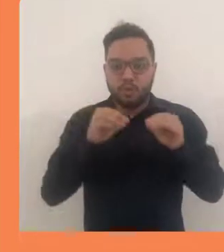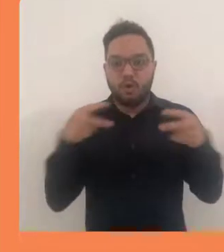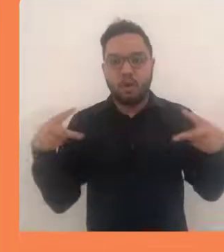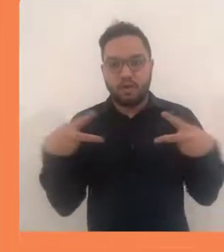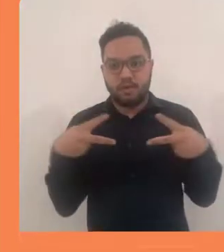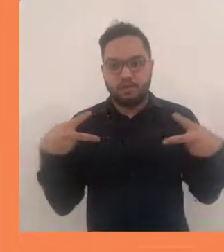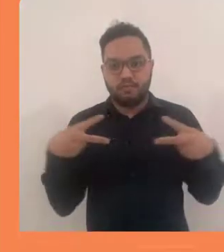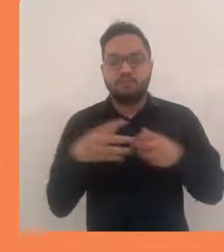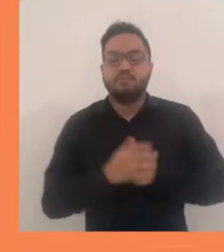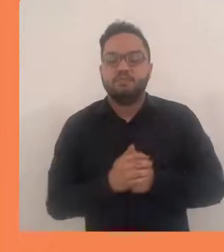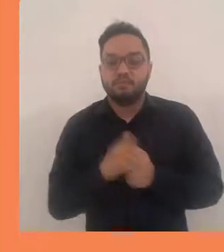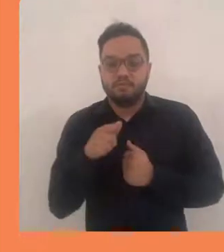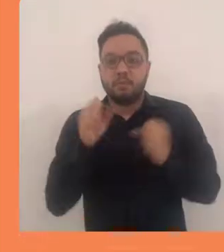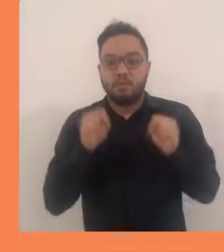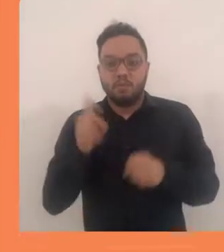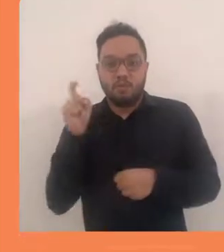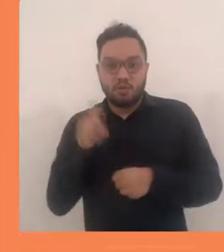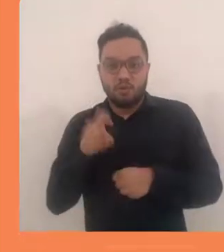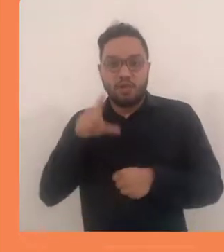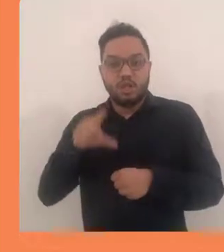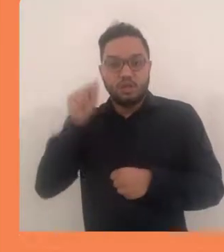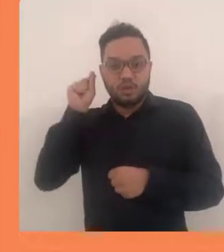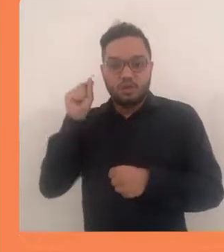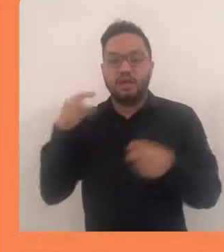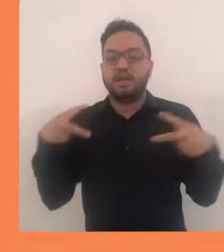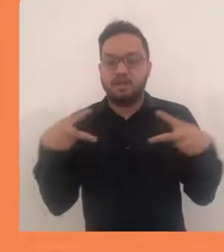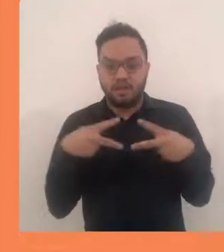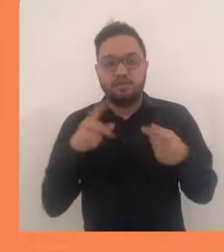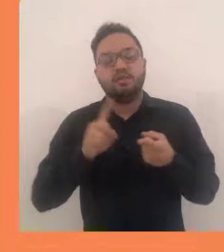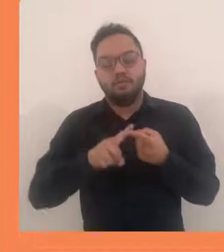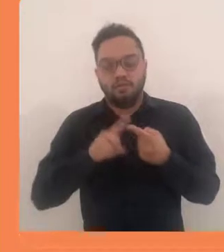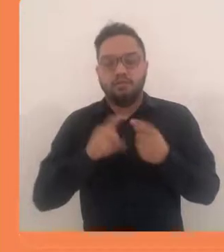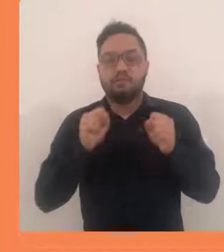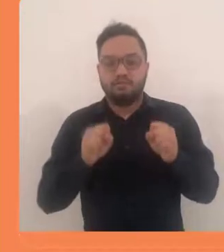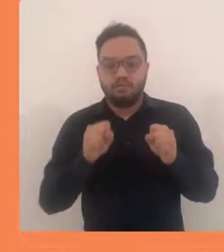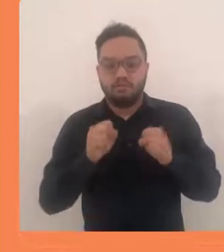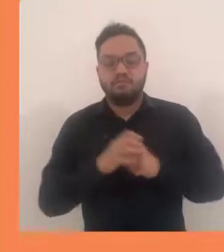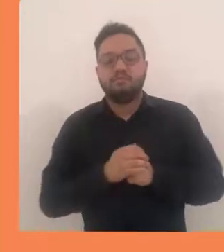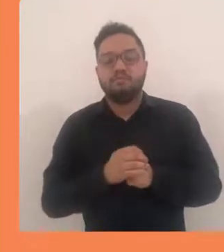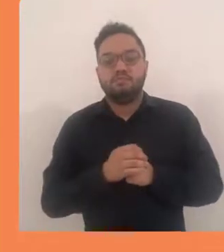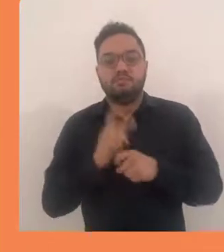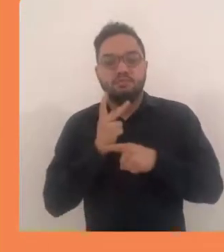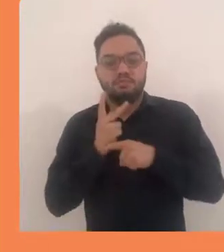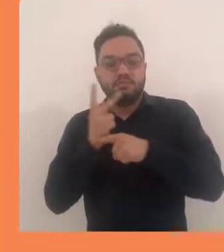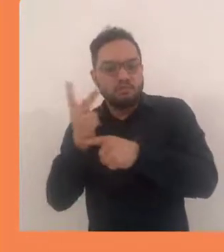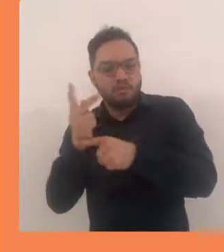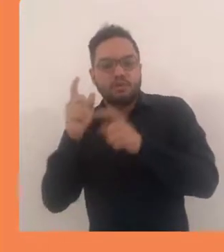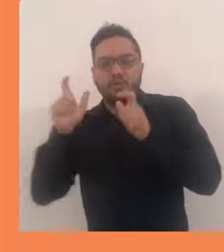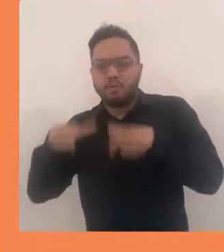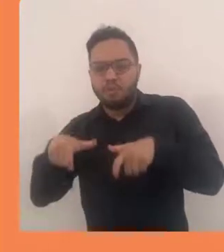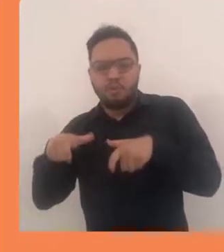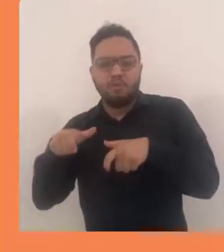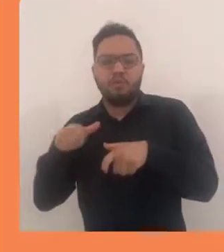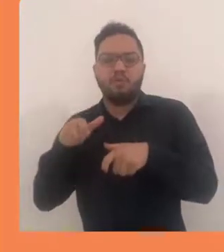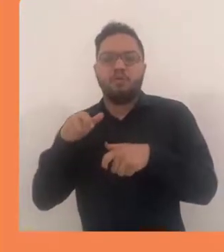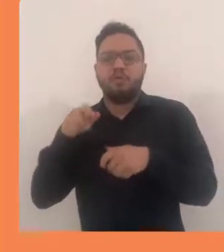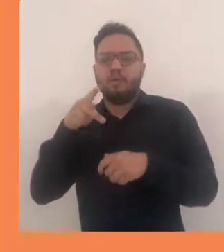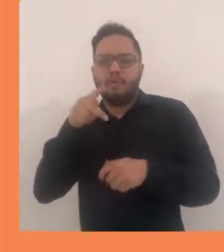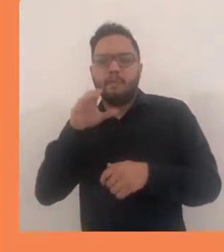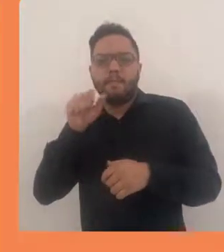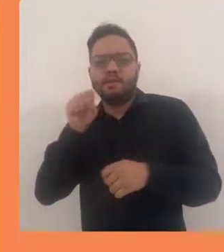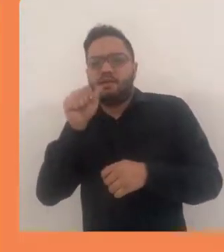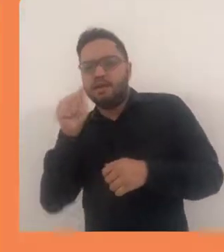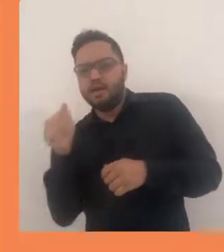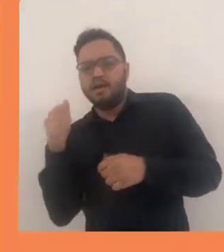e incluir aqui o link. Você pode clicar em escolher link também e